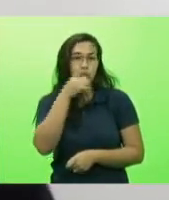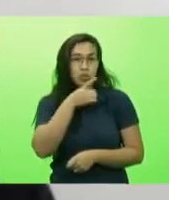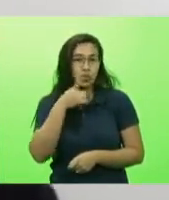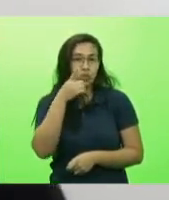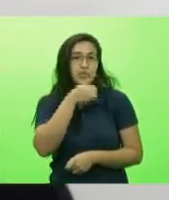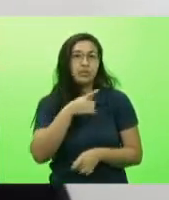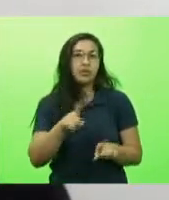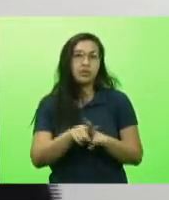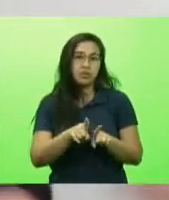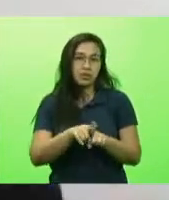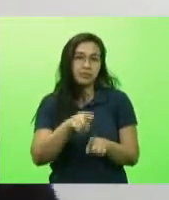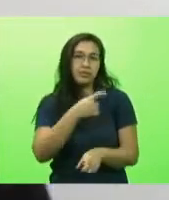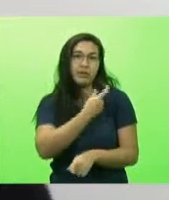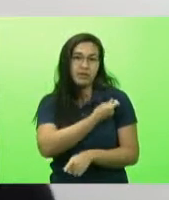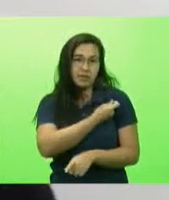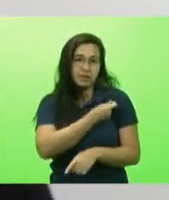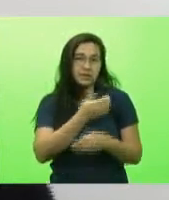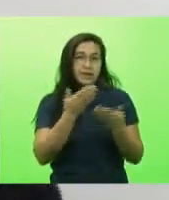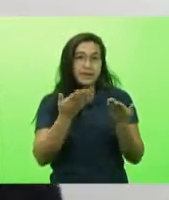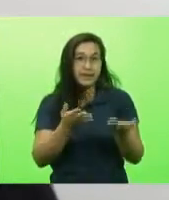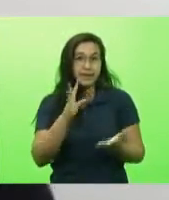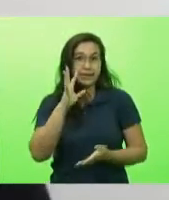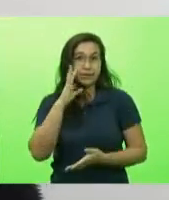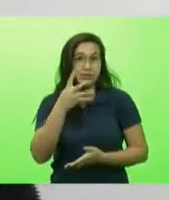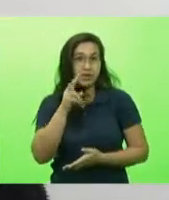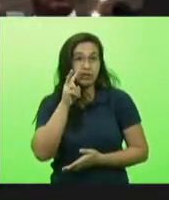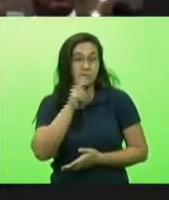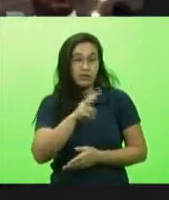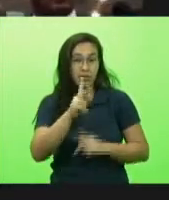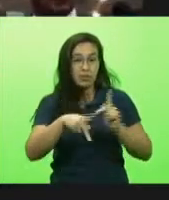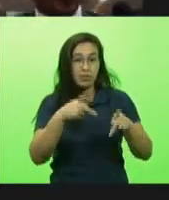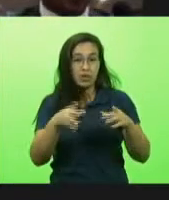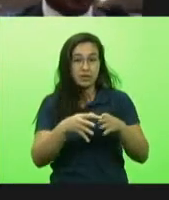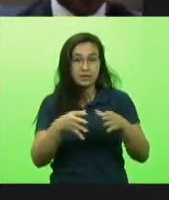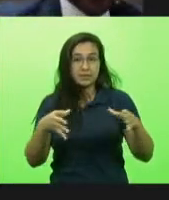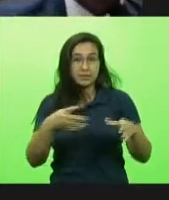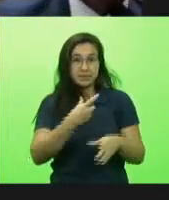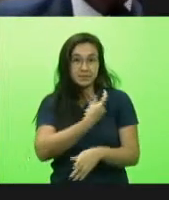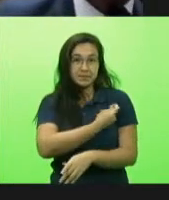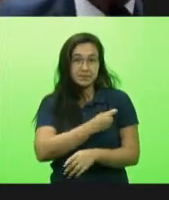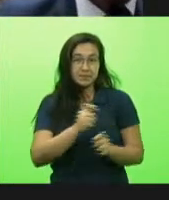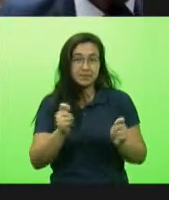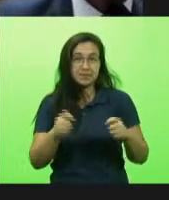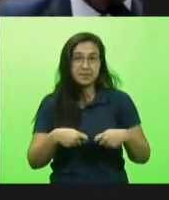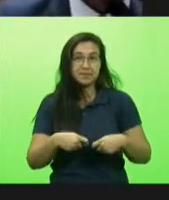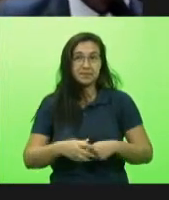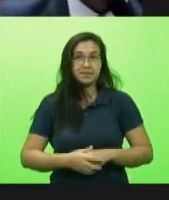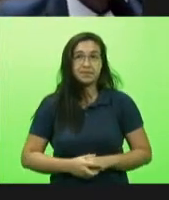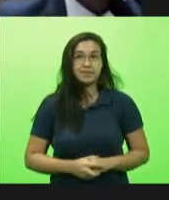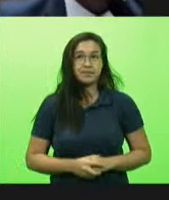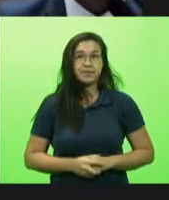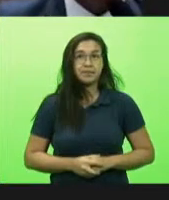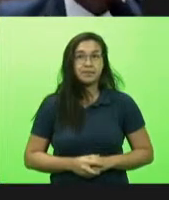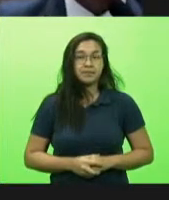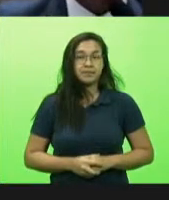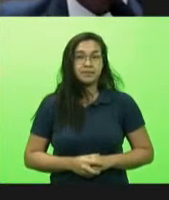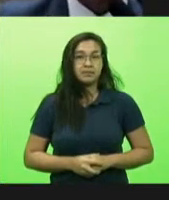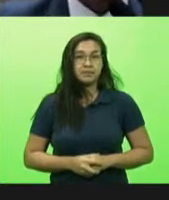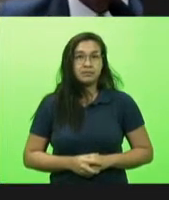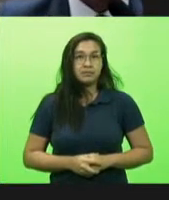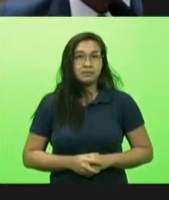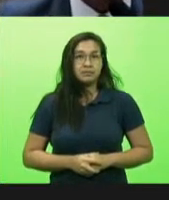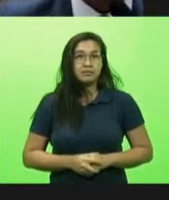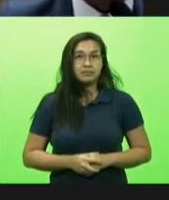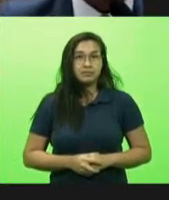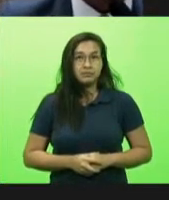ver essa vacinação dar resultado e ir para frente Obrigado deputado Sareta com a concordância do deputado Kennedy